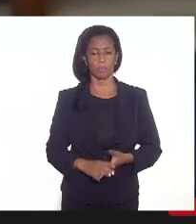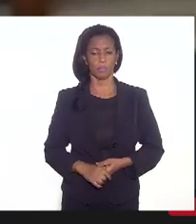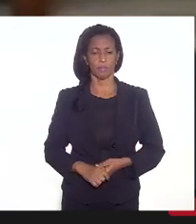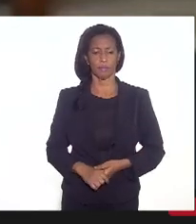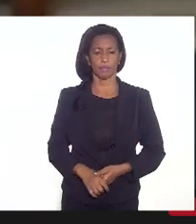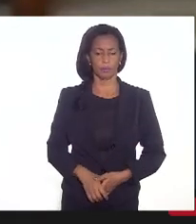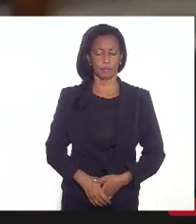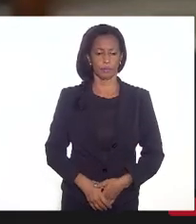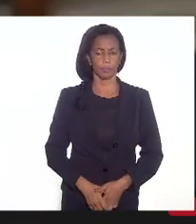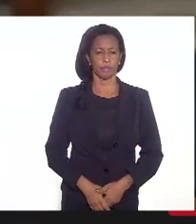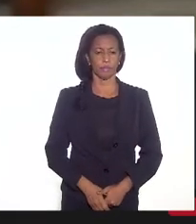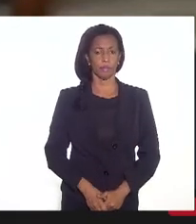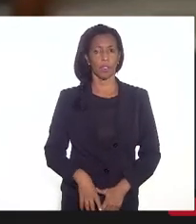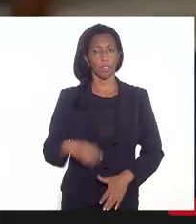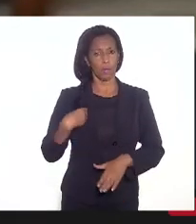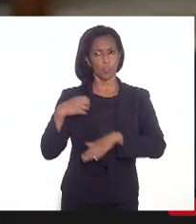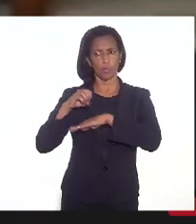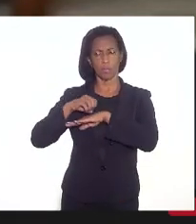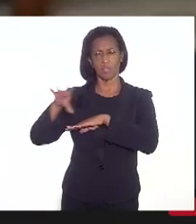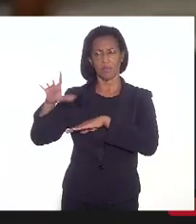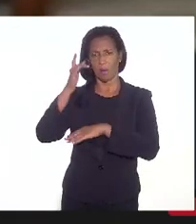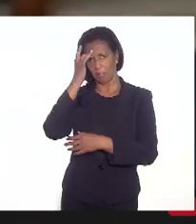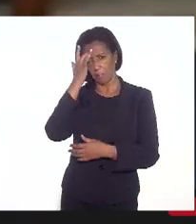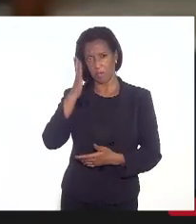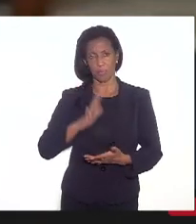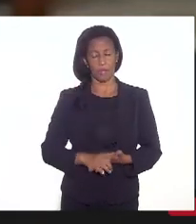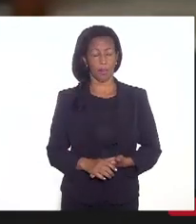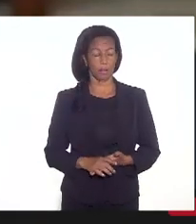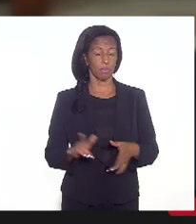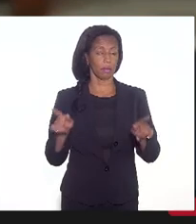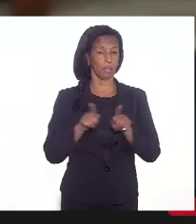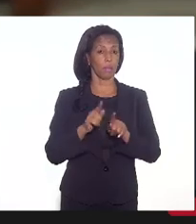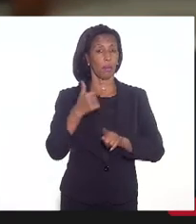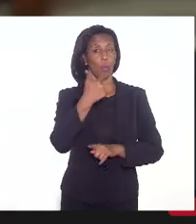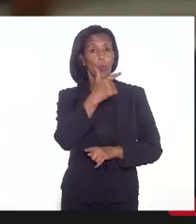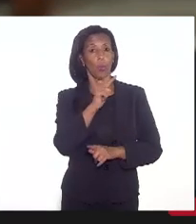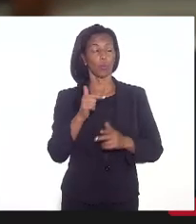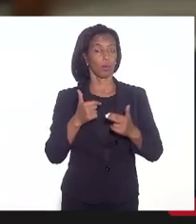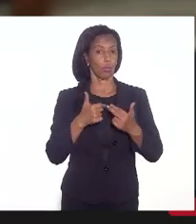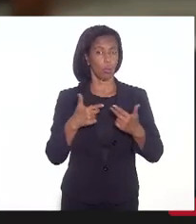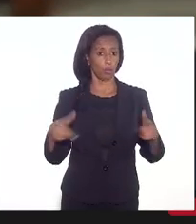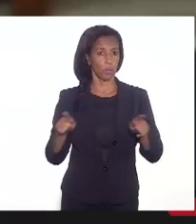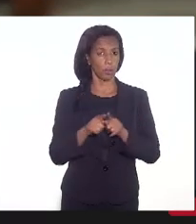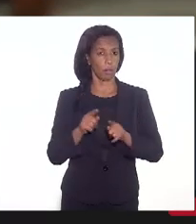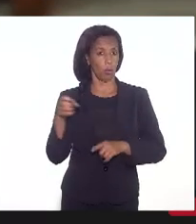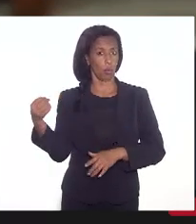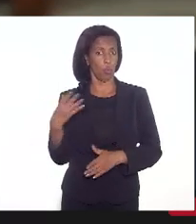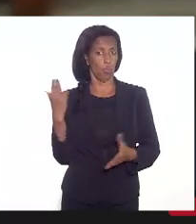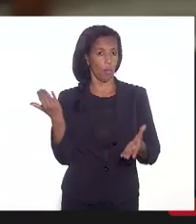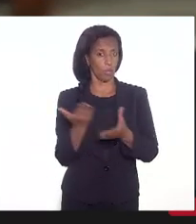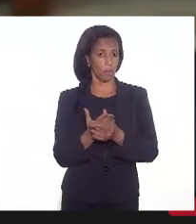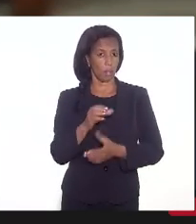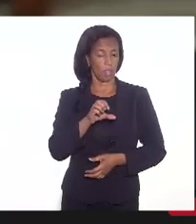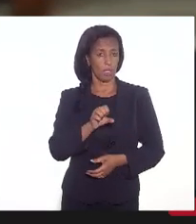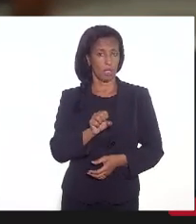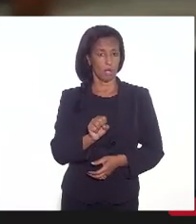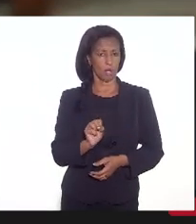fazemos o favor de enviar para facilitar. É, tem uma outra coisa que é, isso virou um processo SEI,